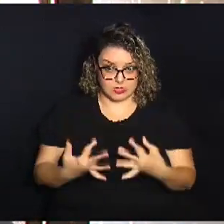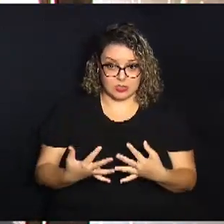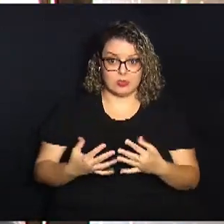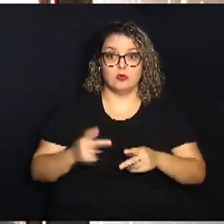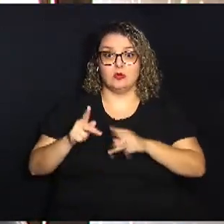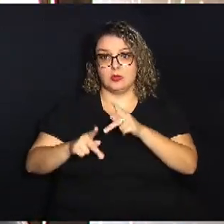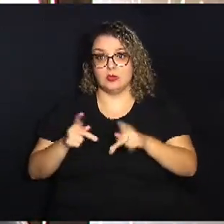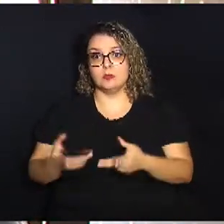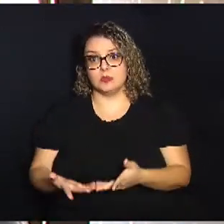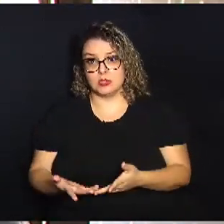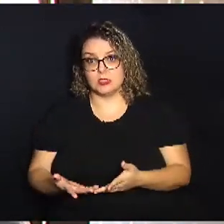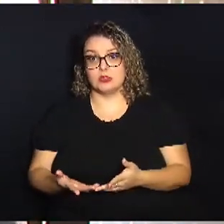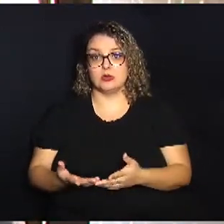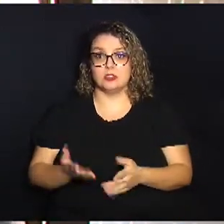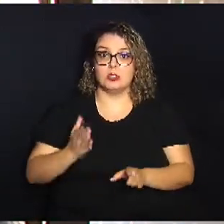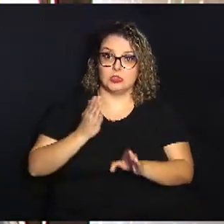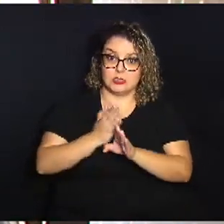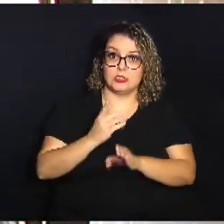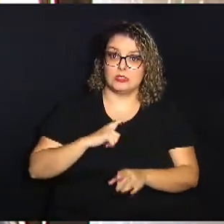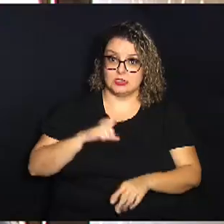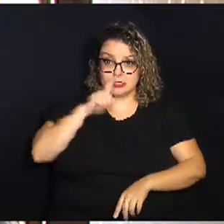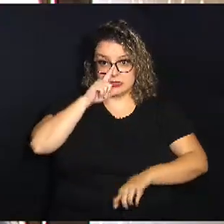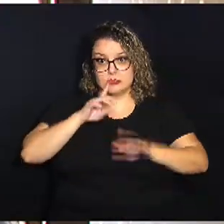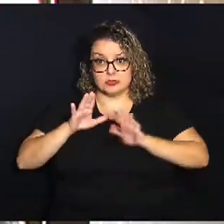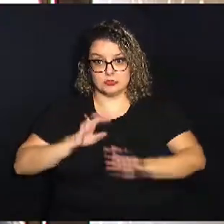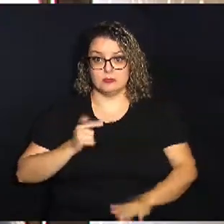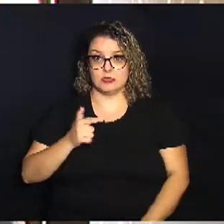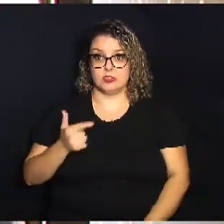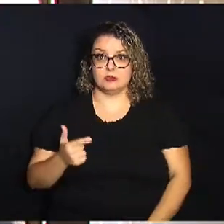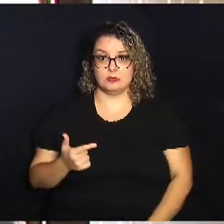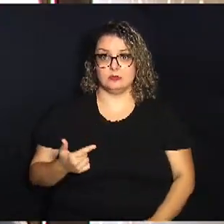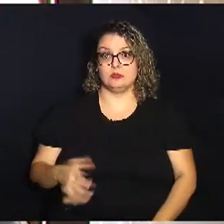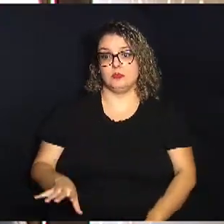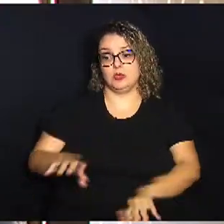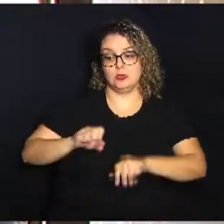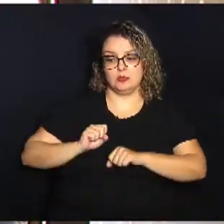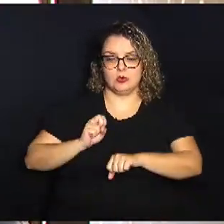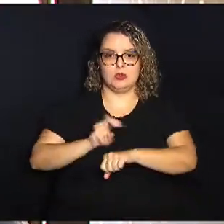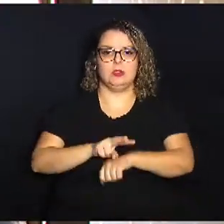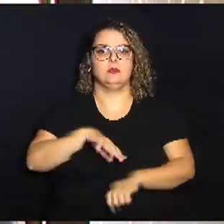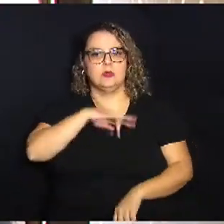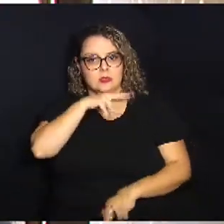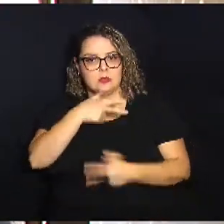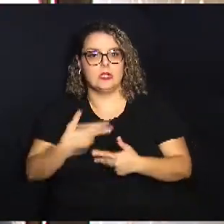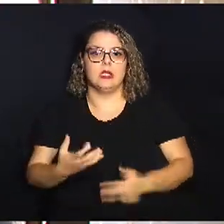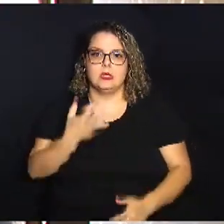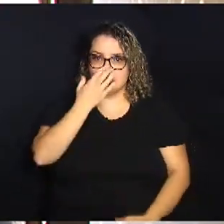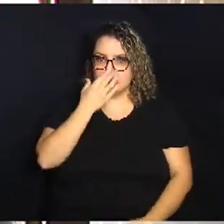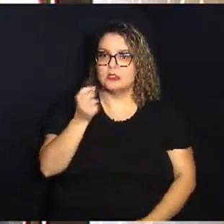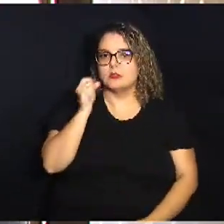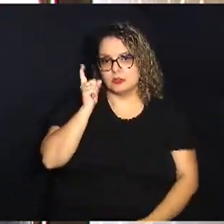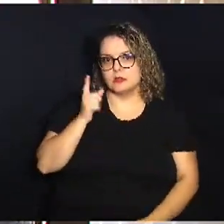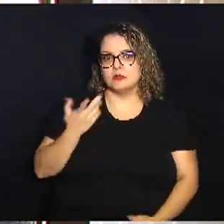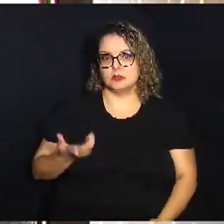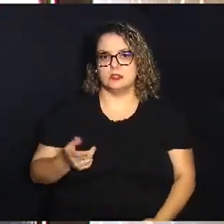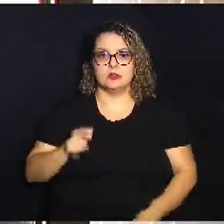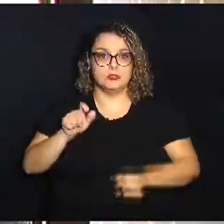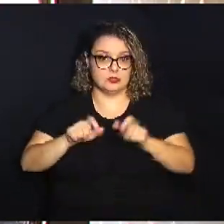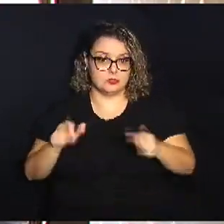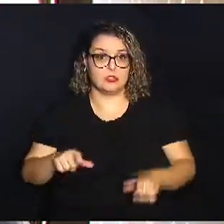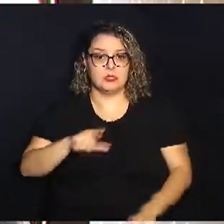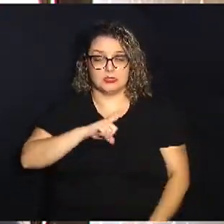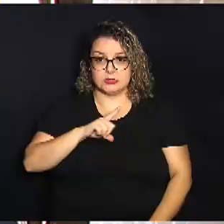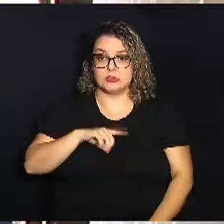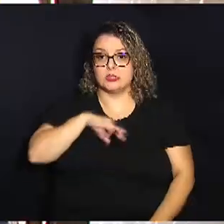população encontrando, ter esses cuidados para não ser exposto, né? Para os seus animais também, os cães e gatos, as pessoas que têm esses